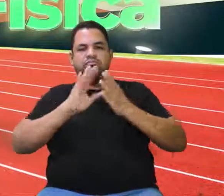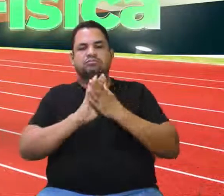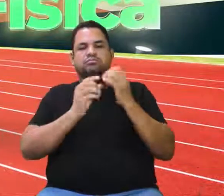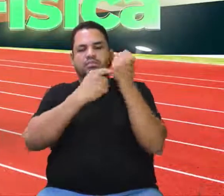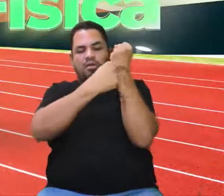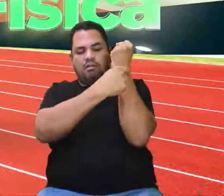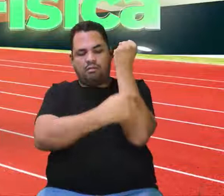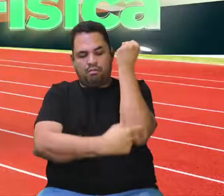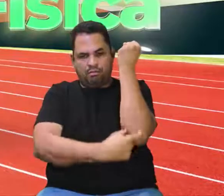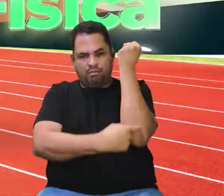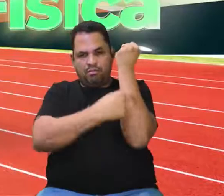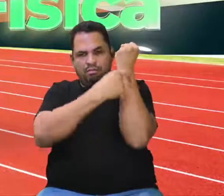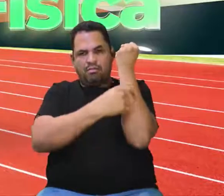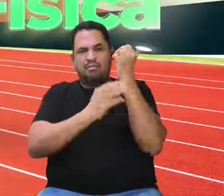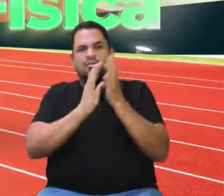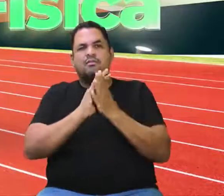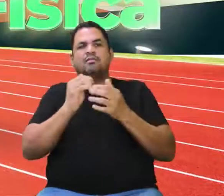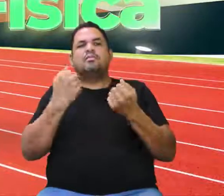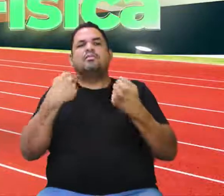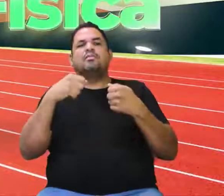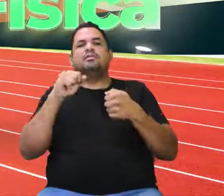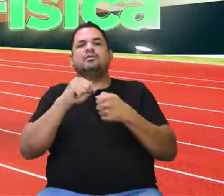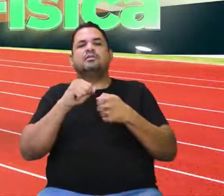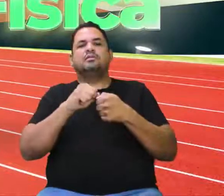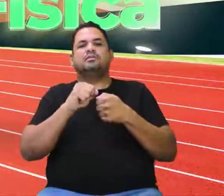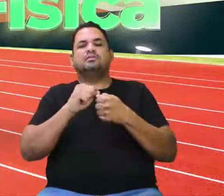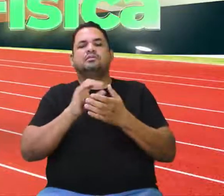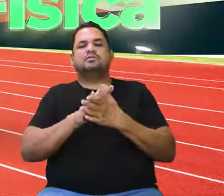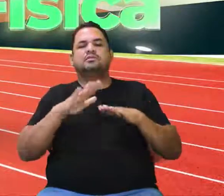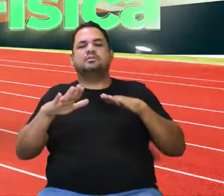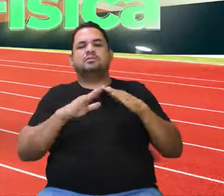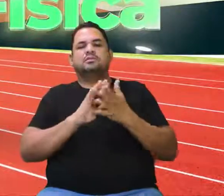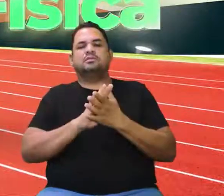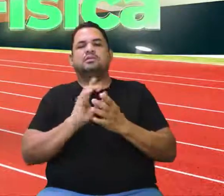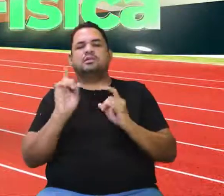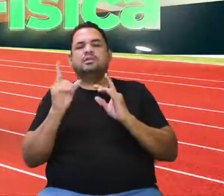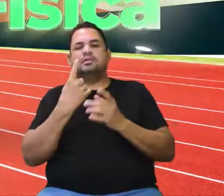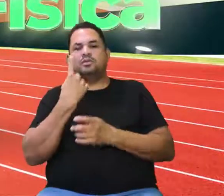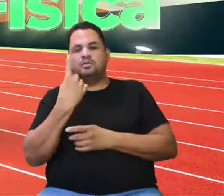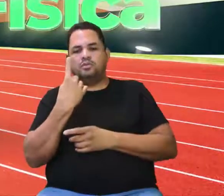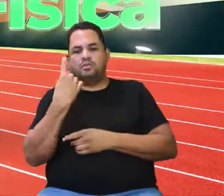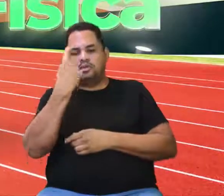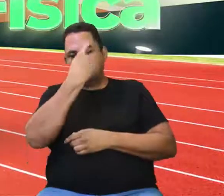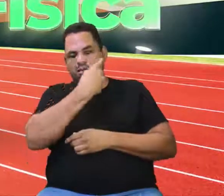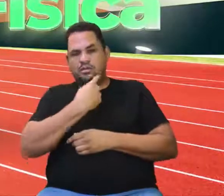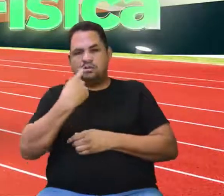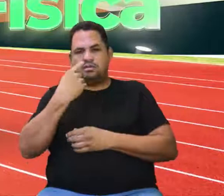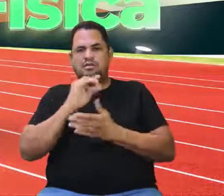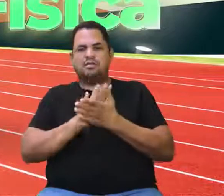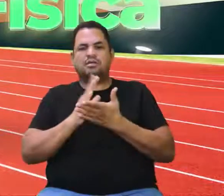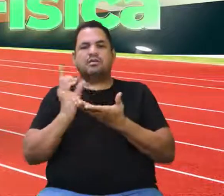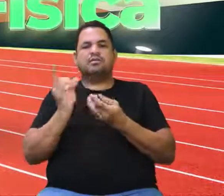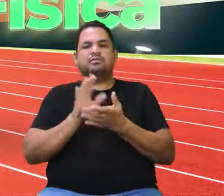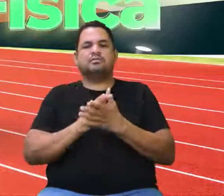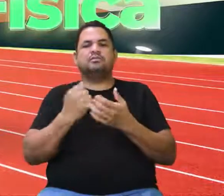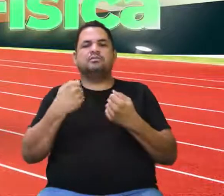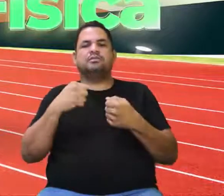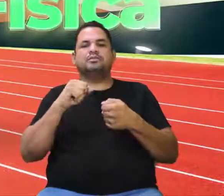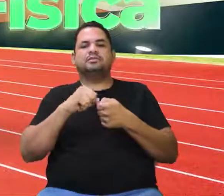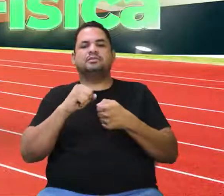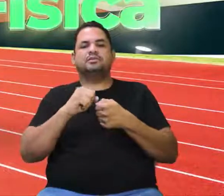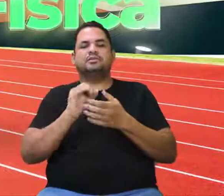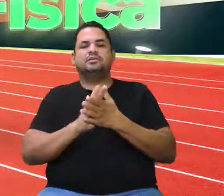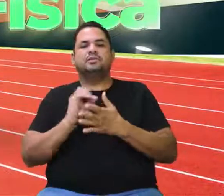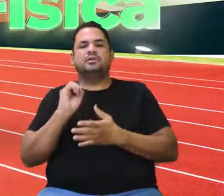E esse movimento você pode fazer a cada uma hora. Terminou a aula, cada uma hora você faz.